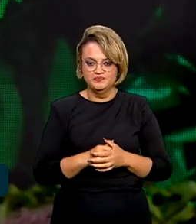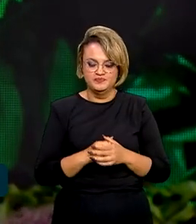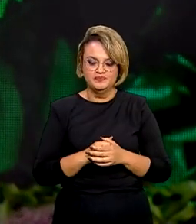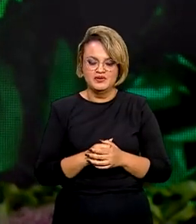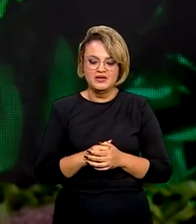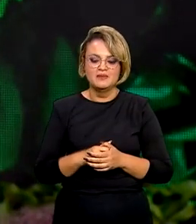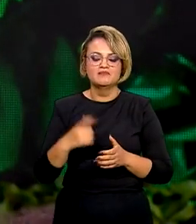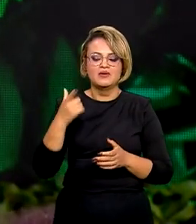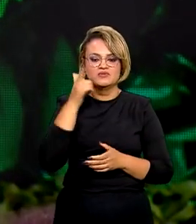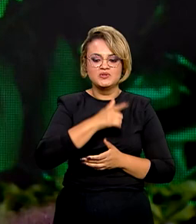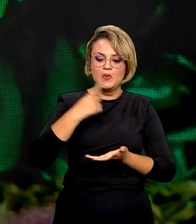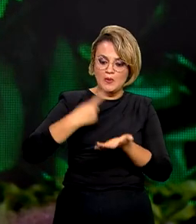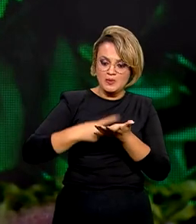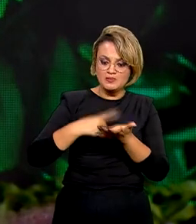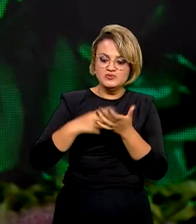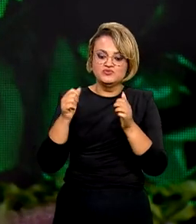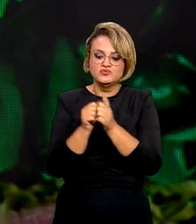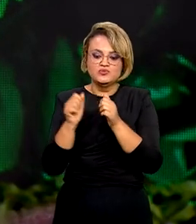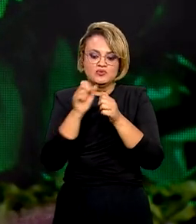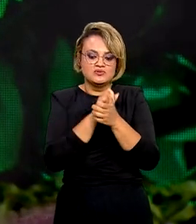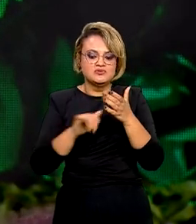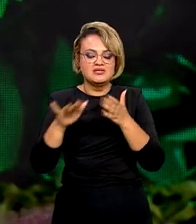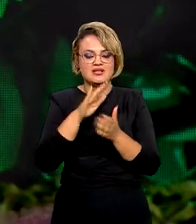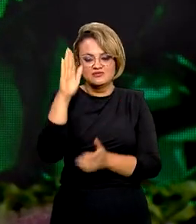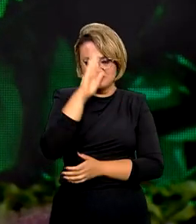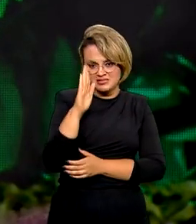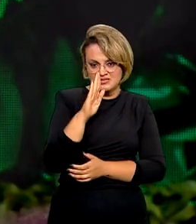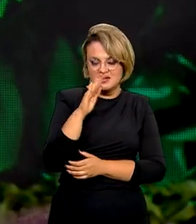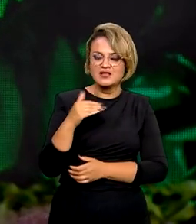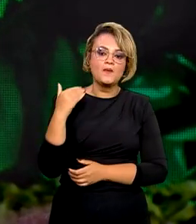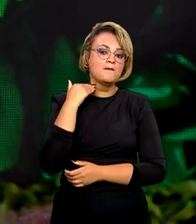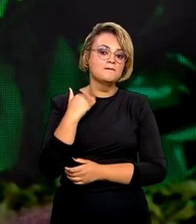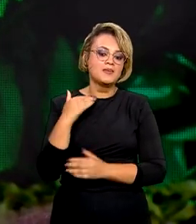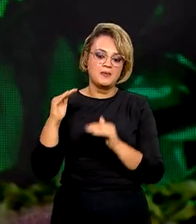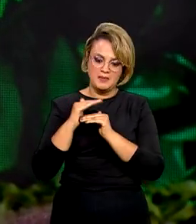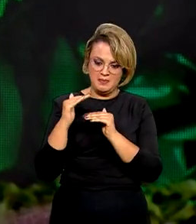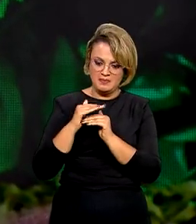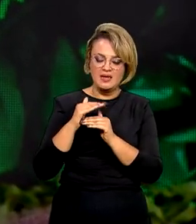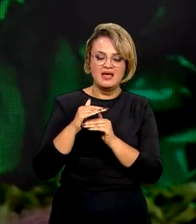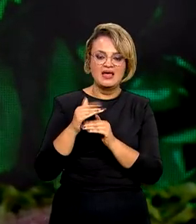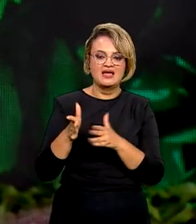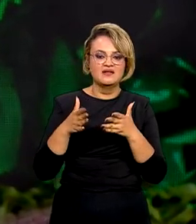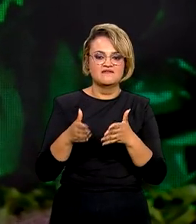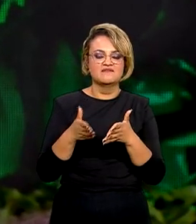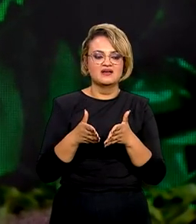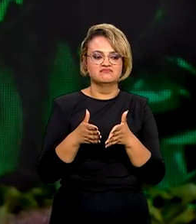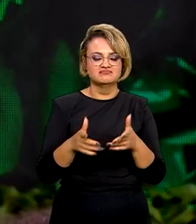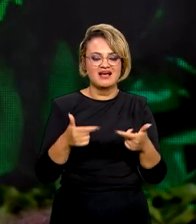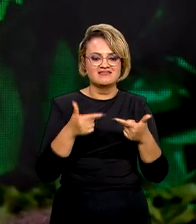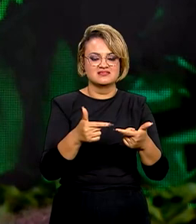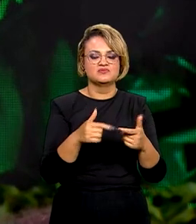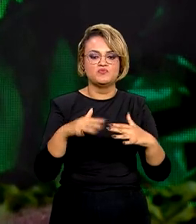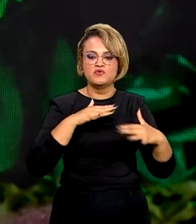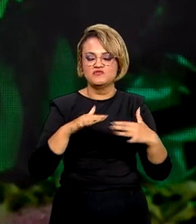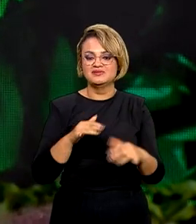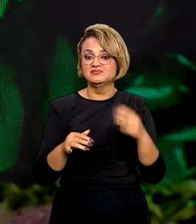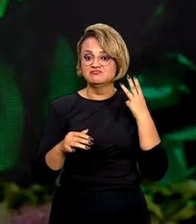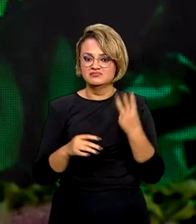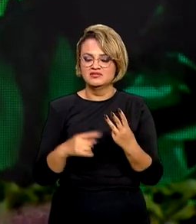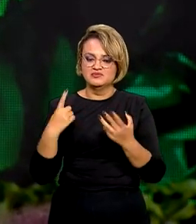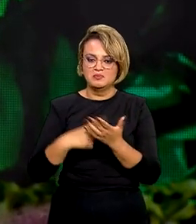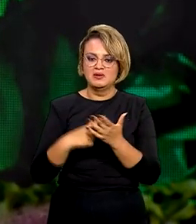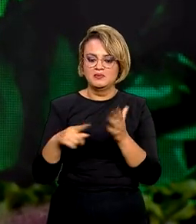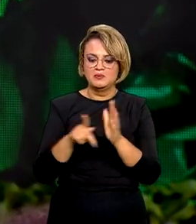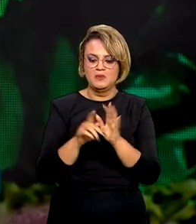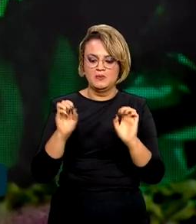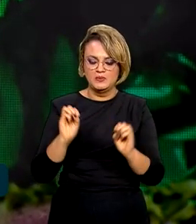mais o compromisso com a sociedade brasileira, que o banco se tornará embaixador de três importantes movimentos do Pacto Global da